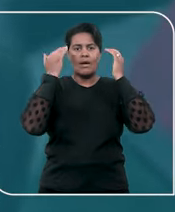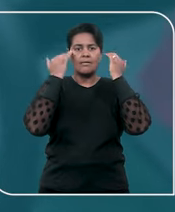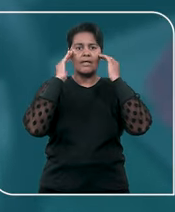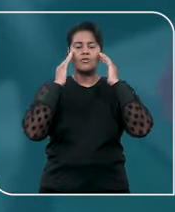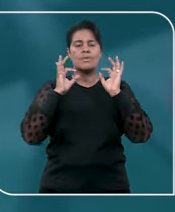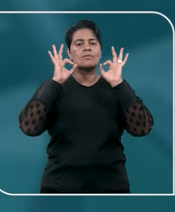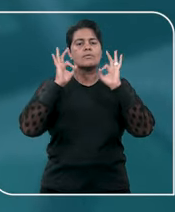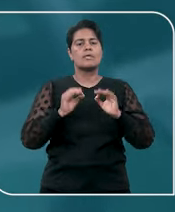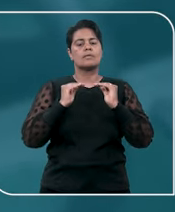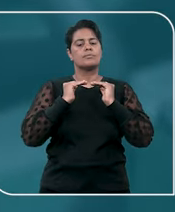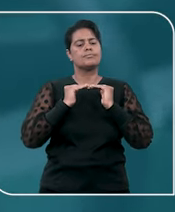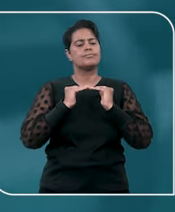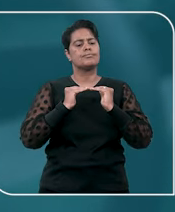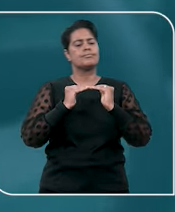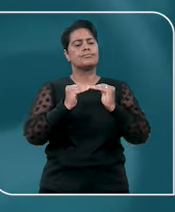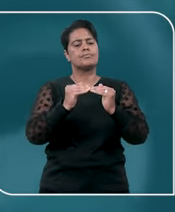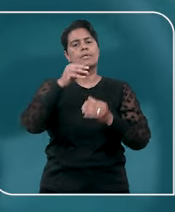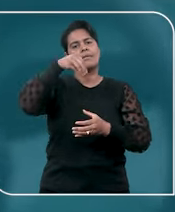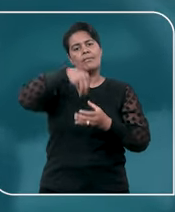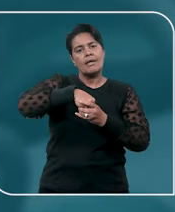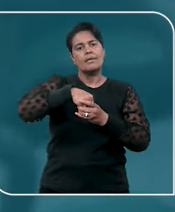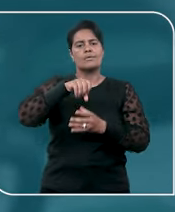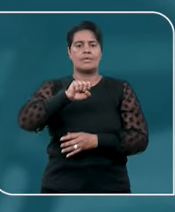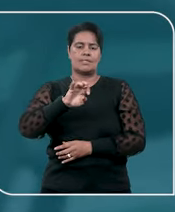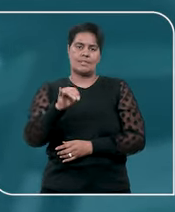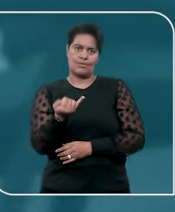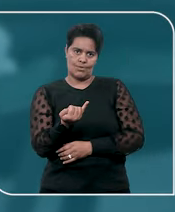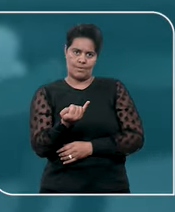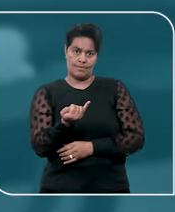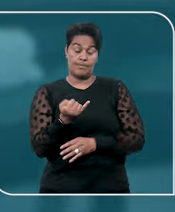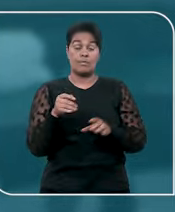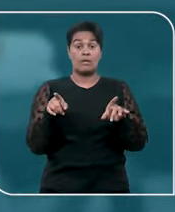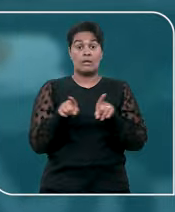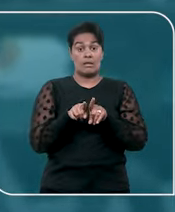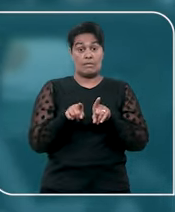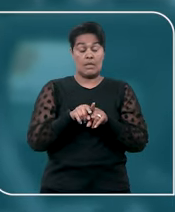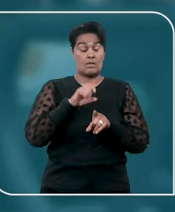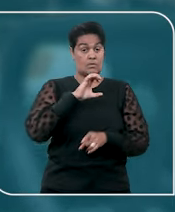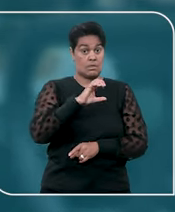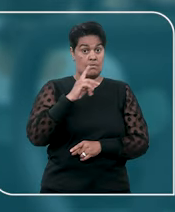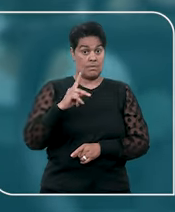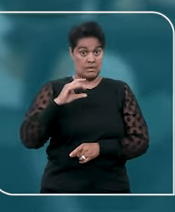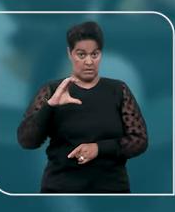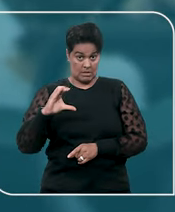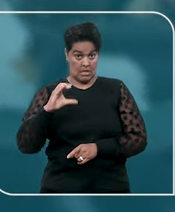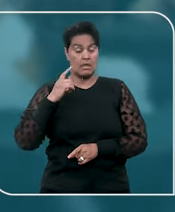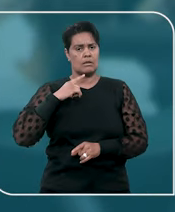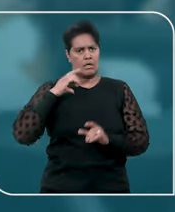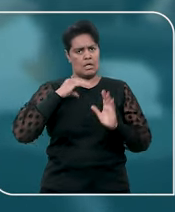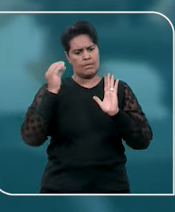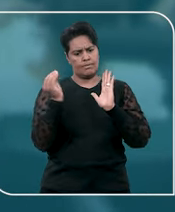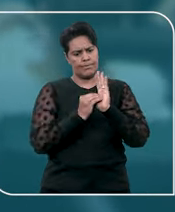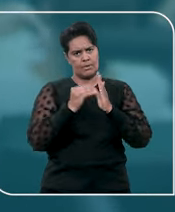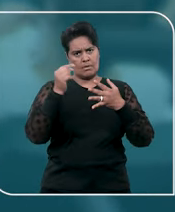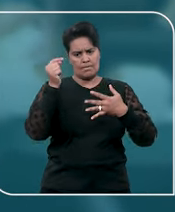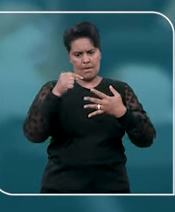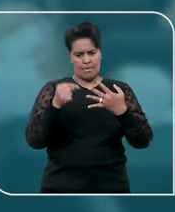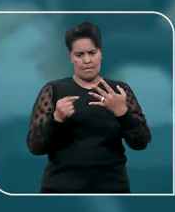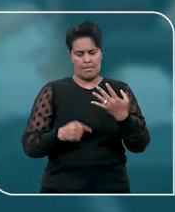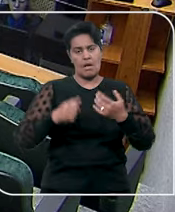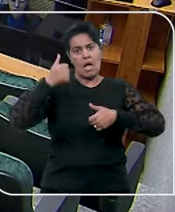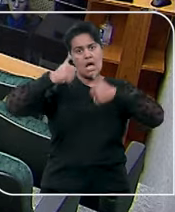dentro do próprio tribunal. Além disso, o Código de Processo Civil traz outros requisitos para análise dos embargos de